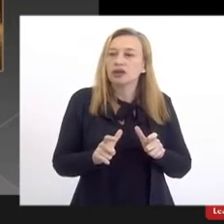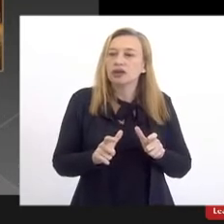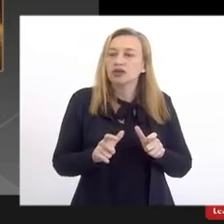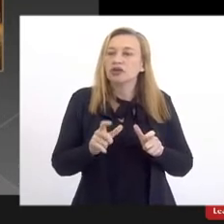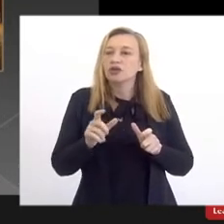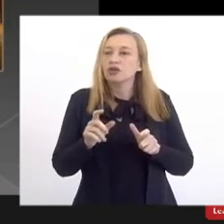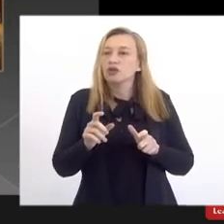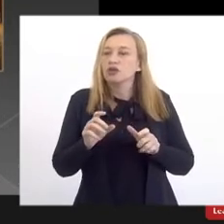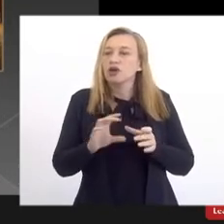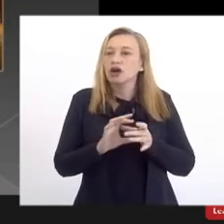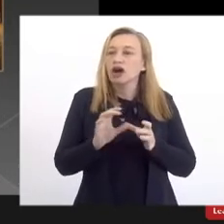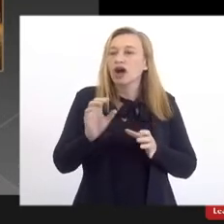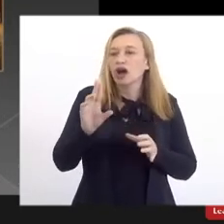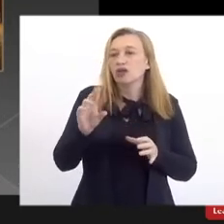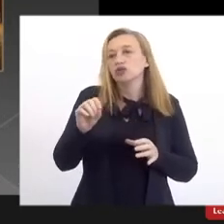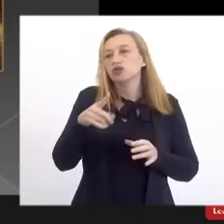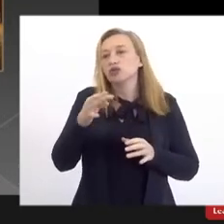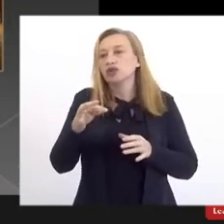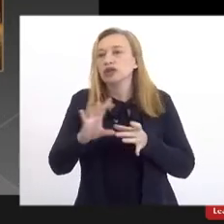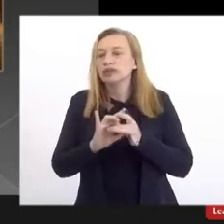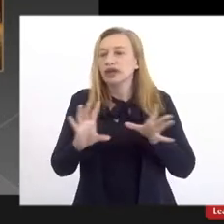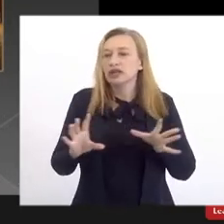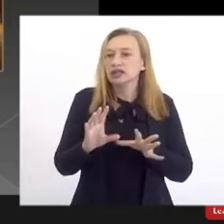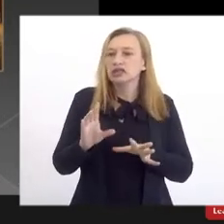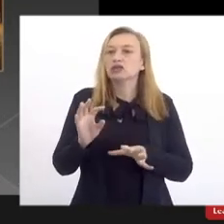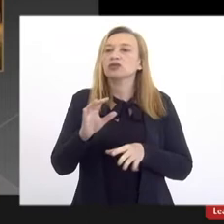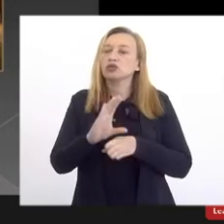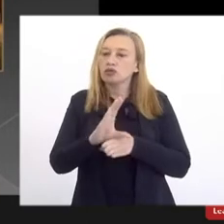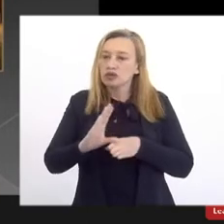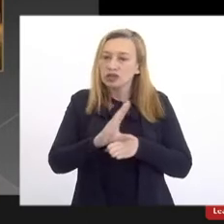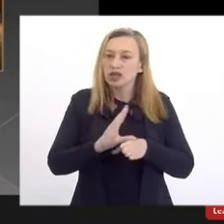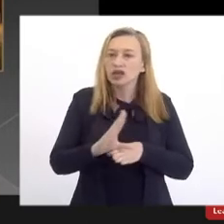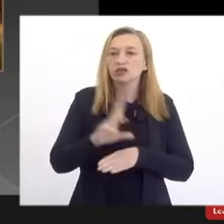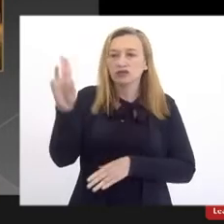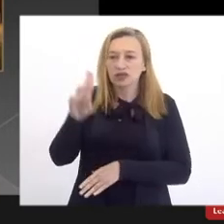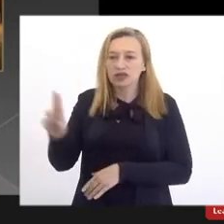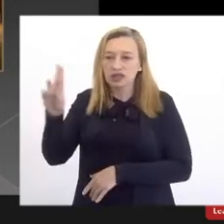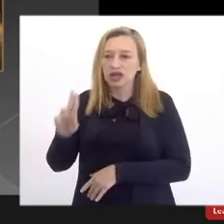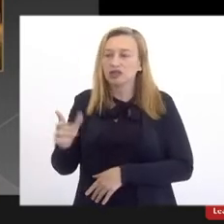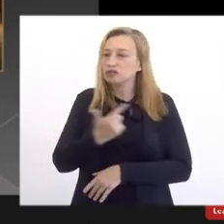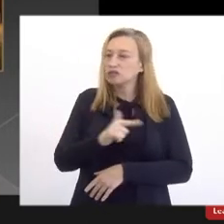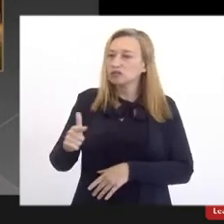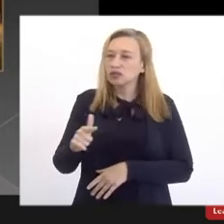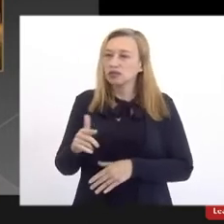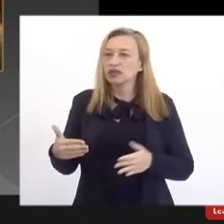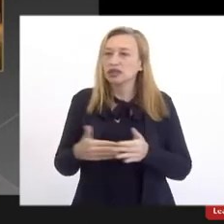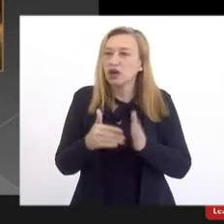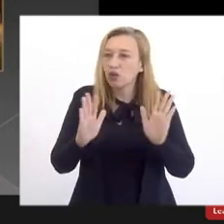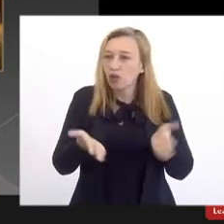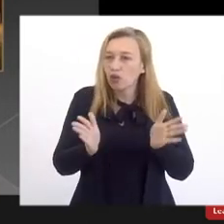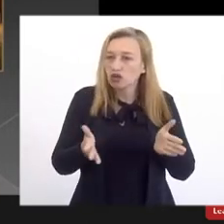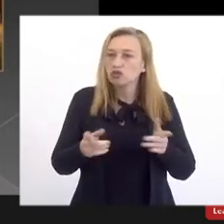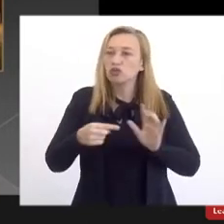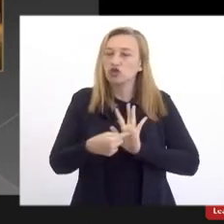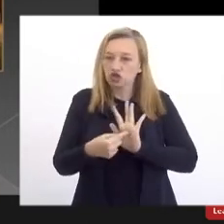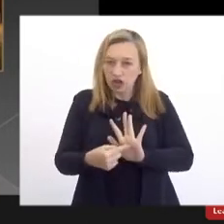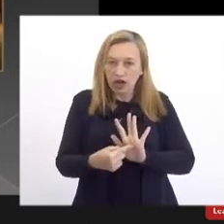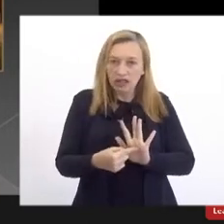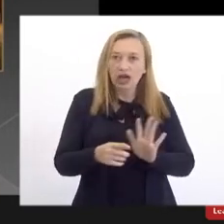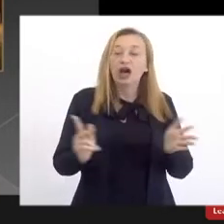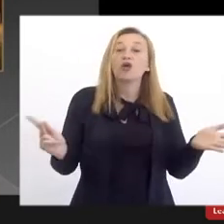Universitário para elaborar as regras de progressão, porque, de fato, nós não temos carreira até hoje, como já apontado,